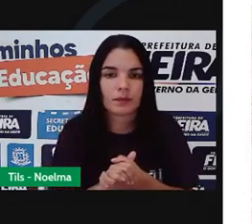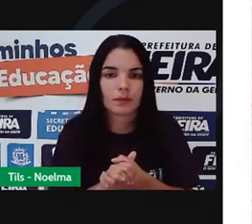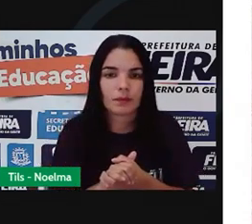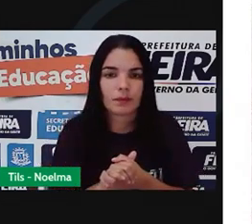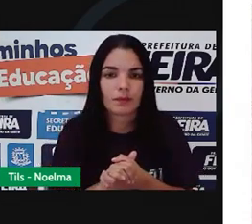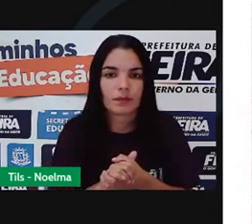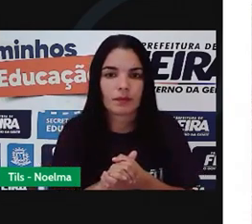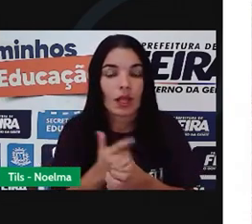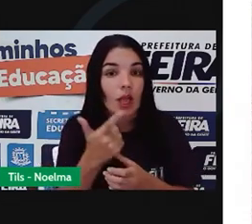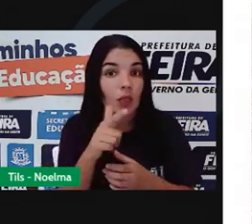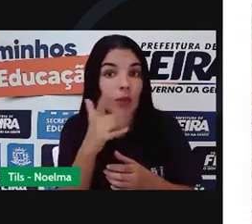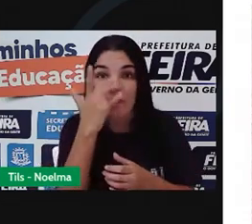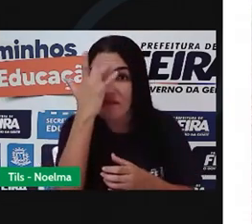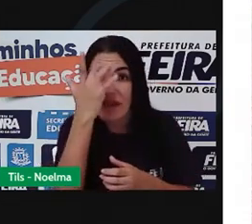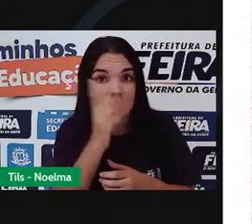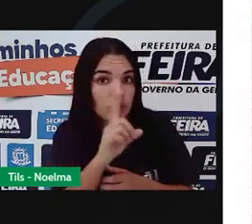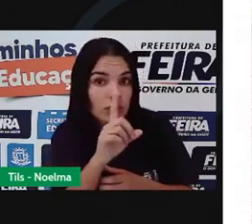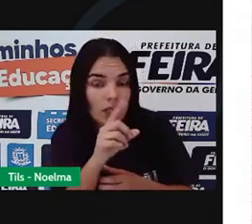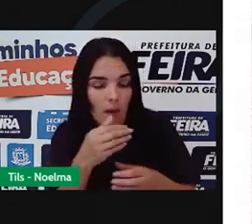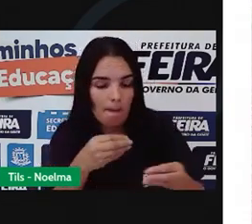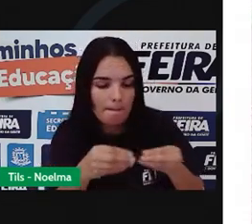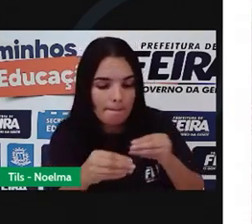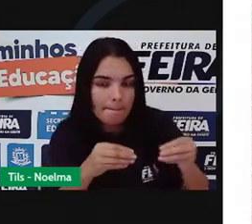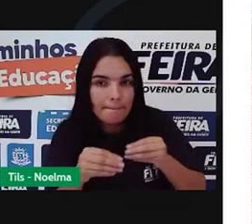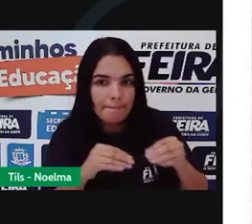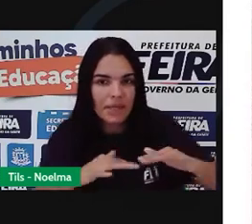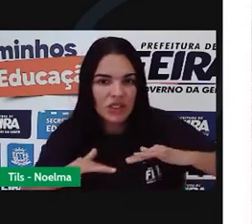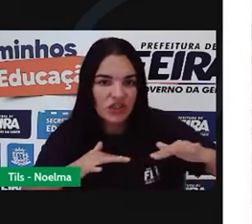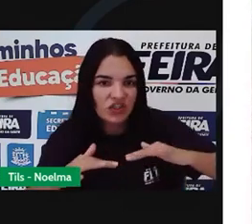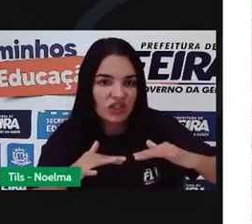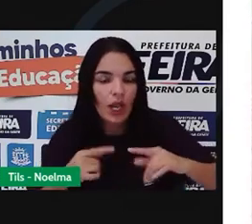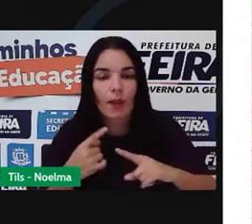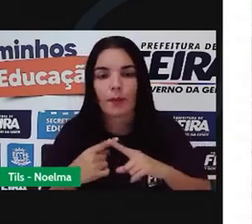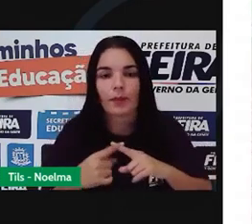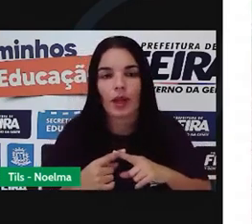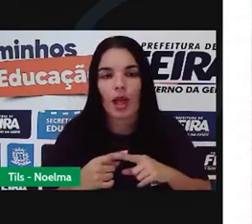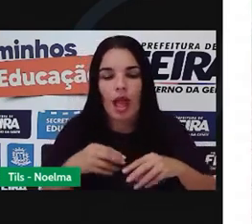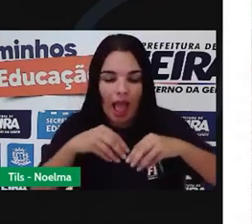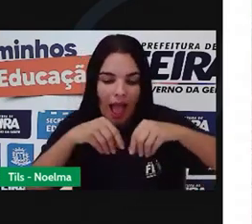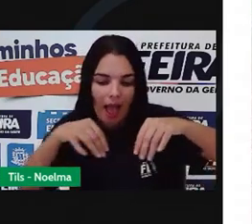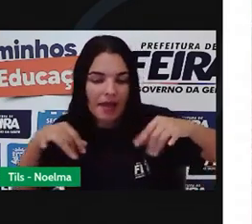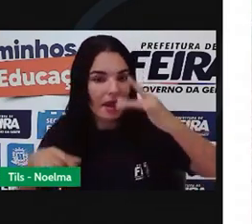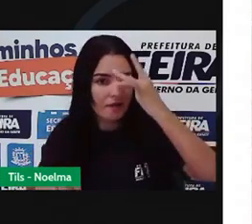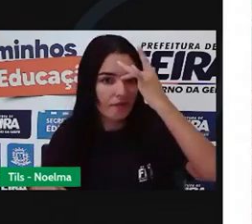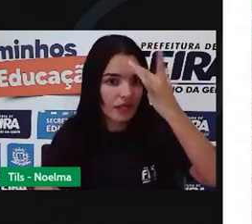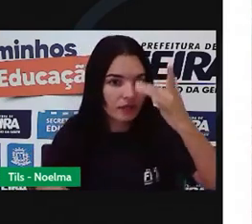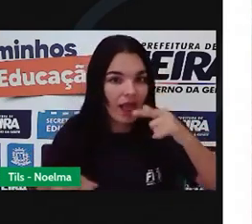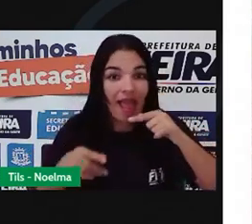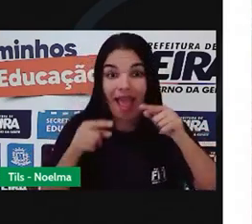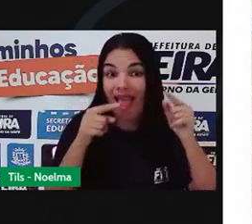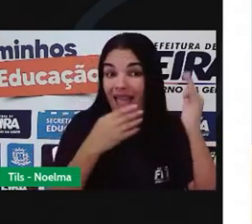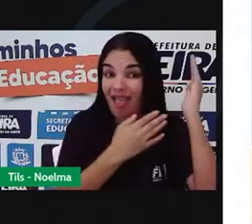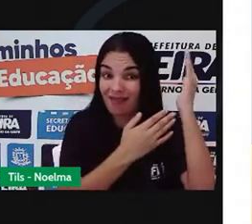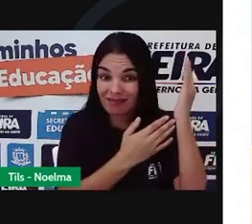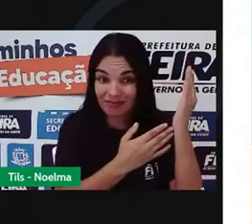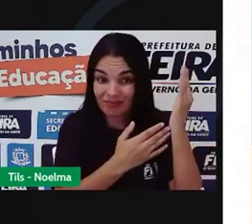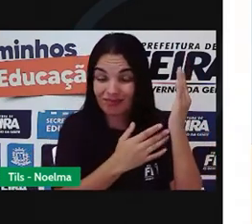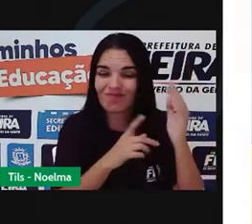Ele não é facilmente manuseável como o solo arenoso, mas ele tem uma série de vantagens.